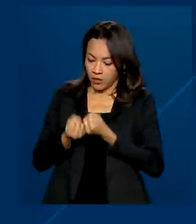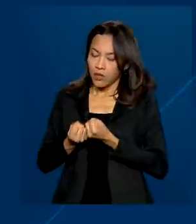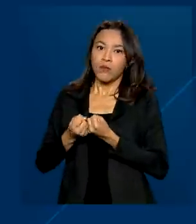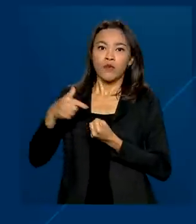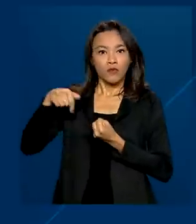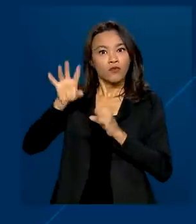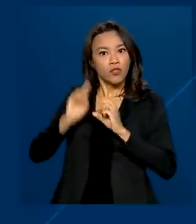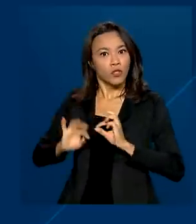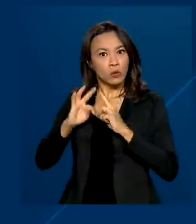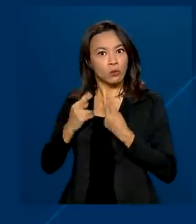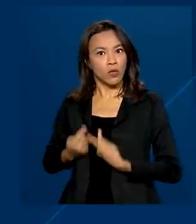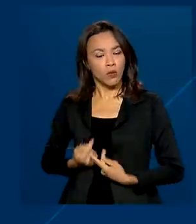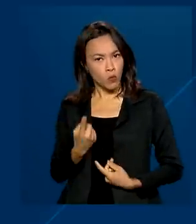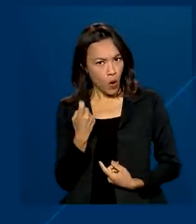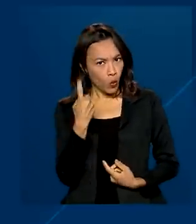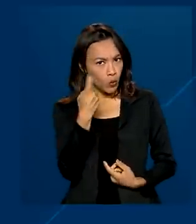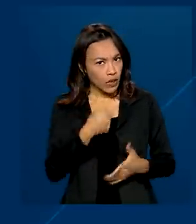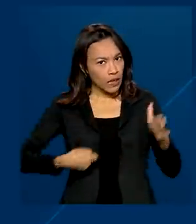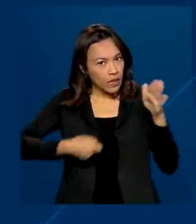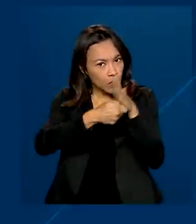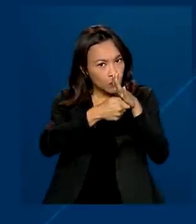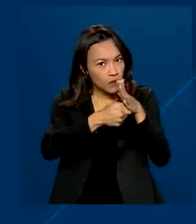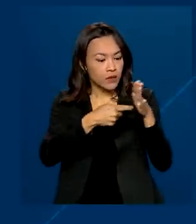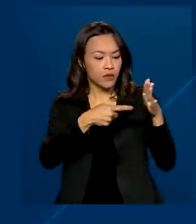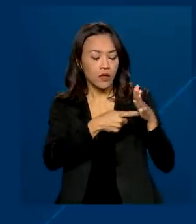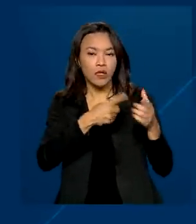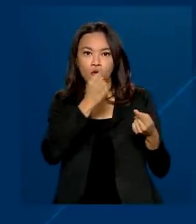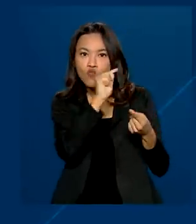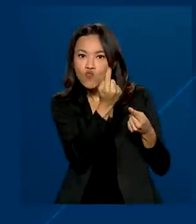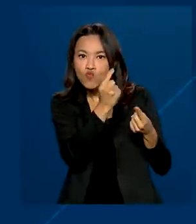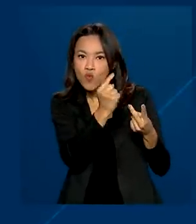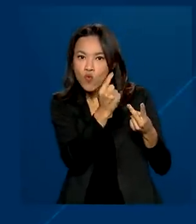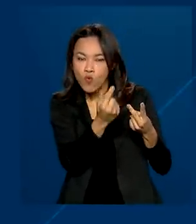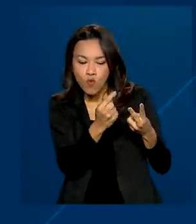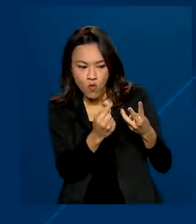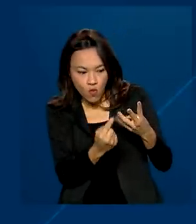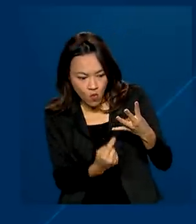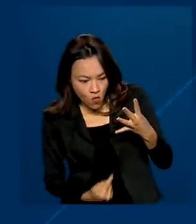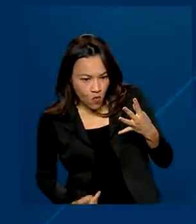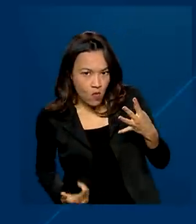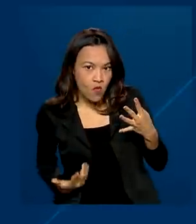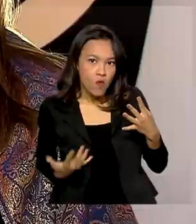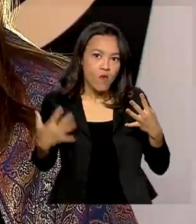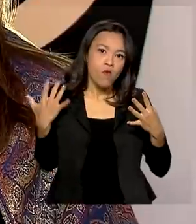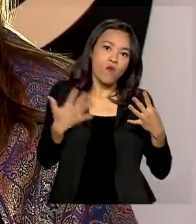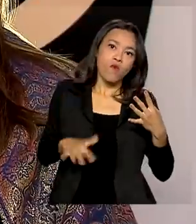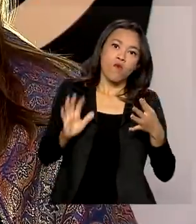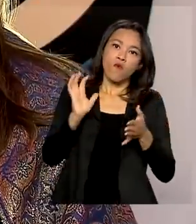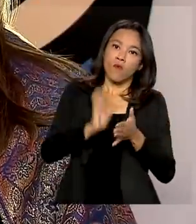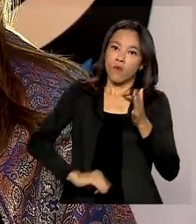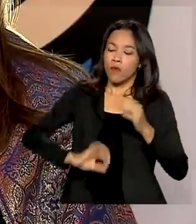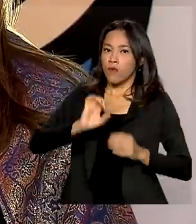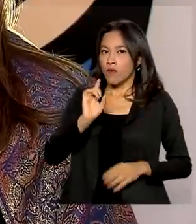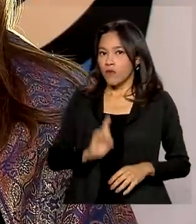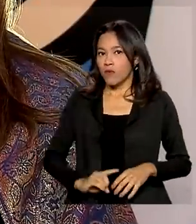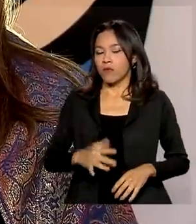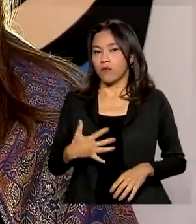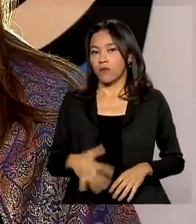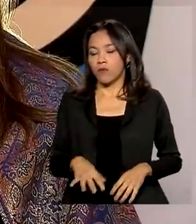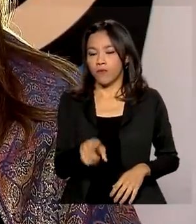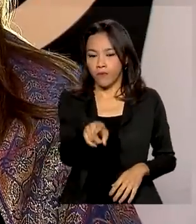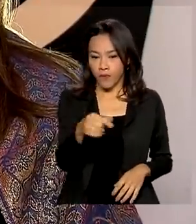destacar que uma única denúncia pode conter uma ou mais violações. Nós entendemos que a